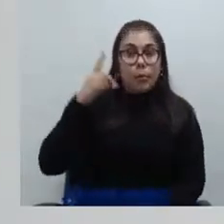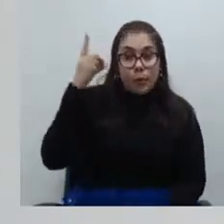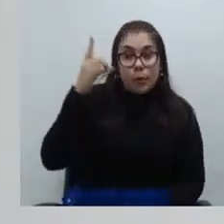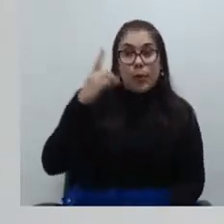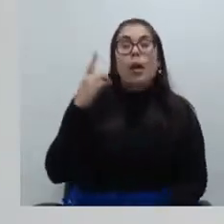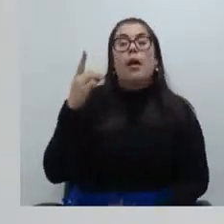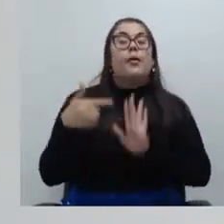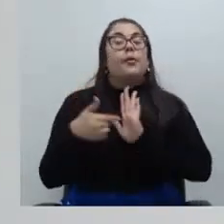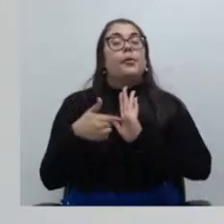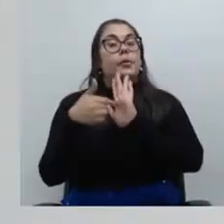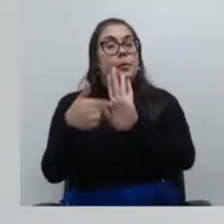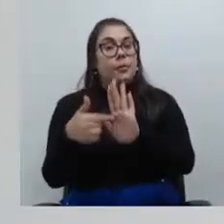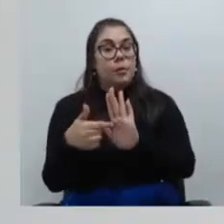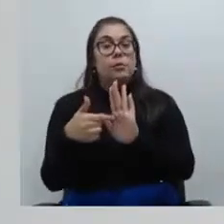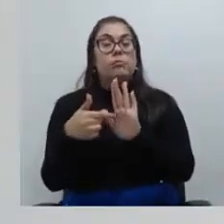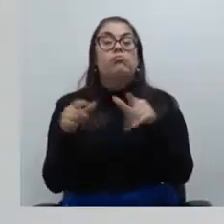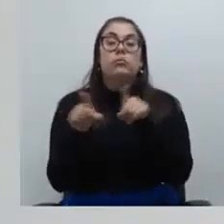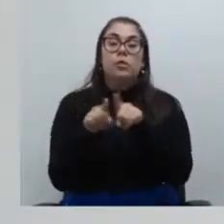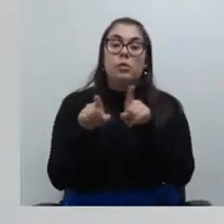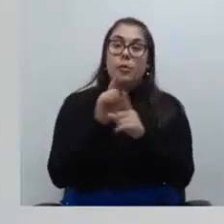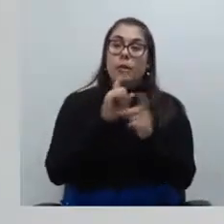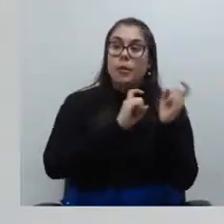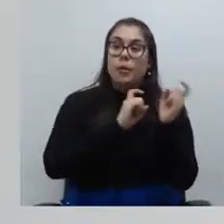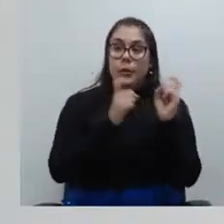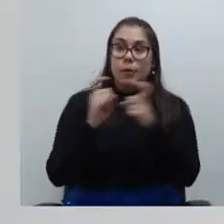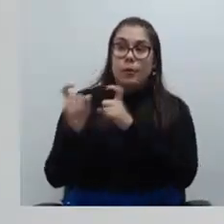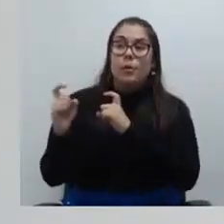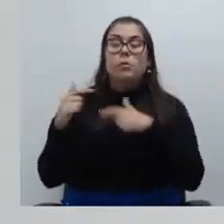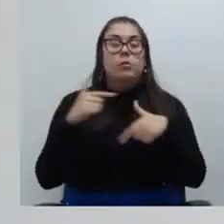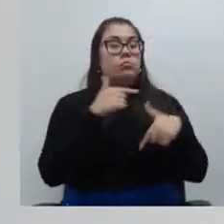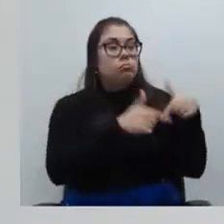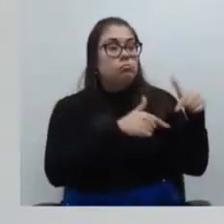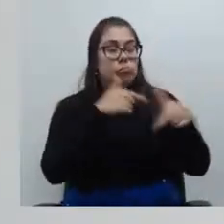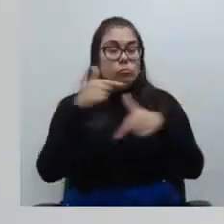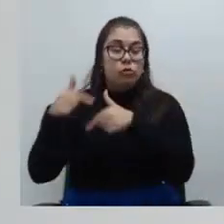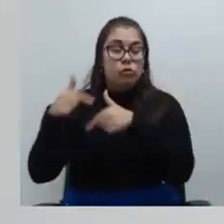apresentação mas é claro que também temos feito reuniões de trabalho reuniões